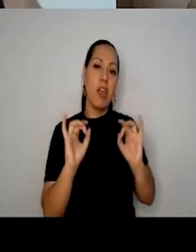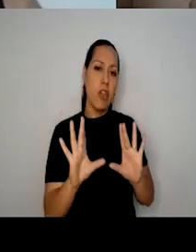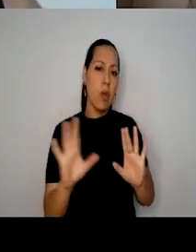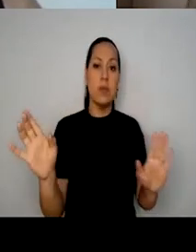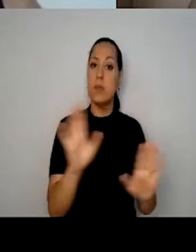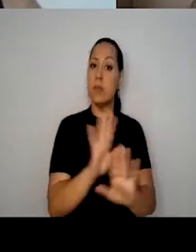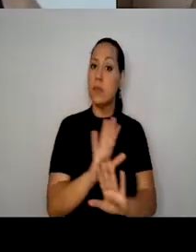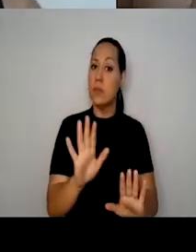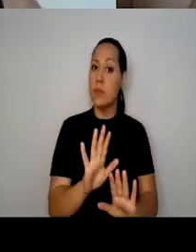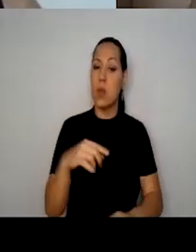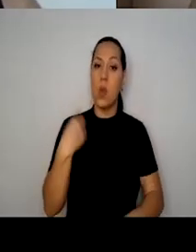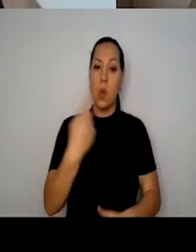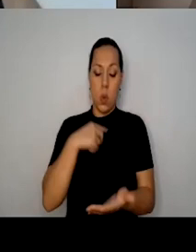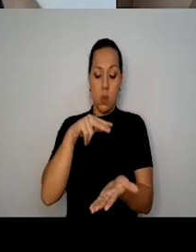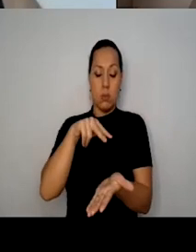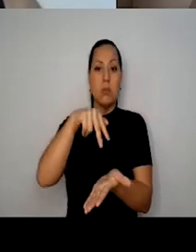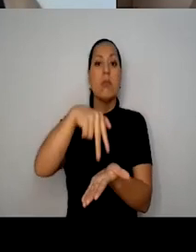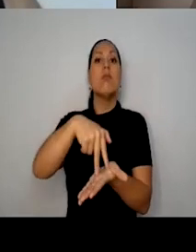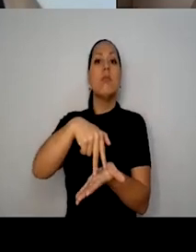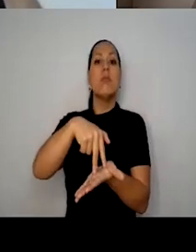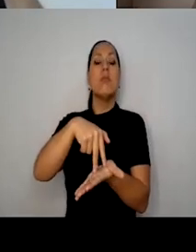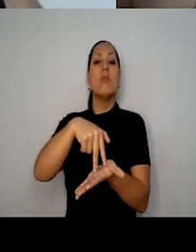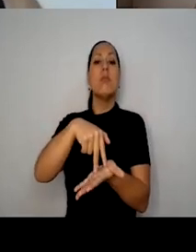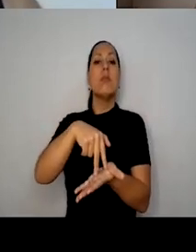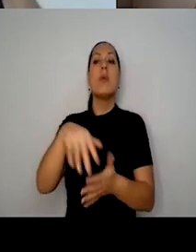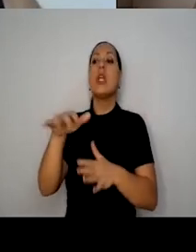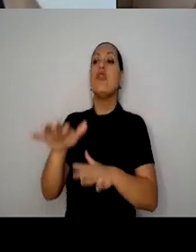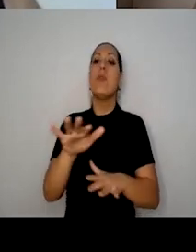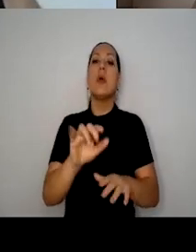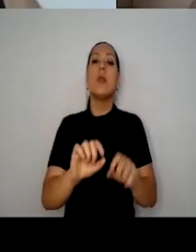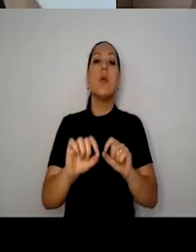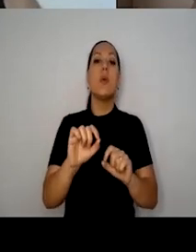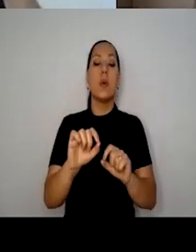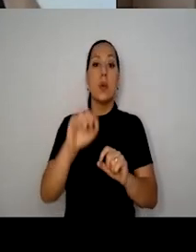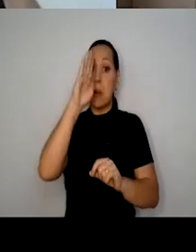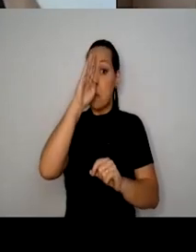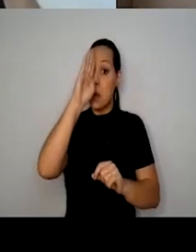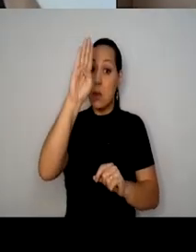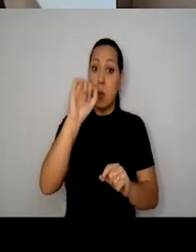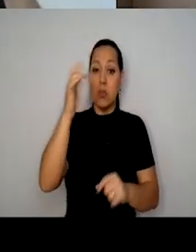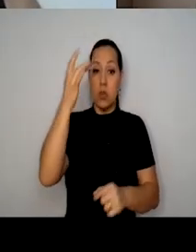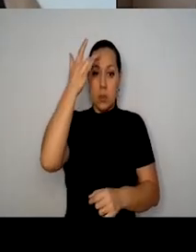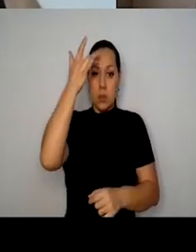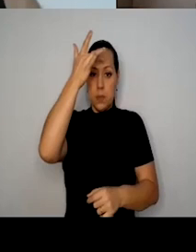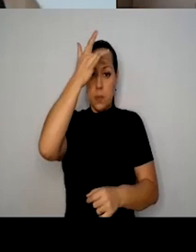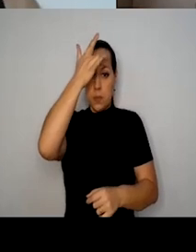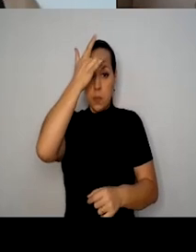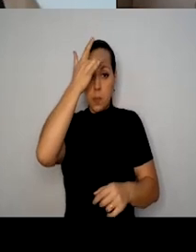que a gente está aqui para manter inclusive o equilíbrio mental da sociedade